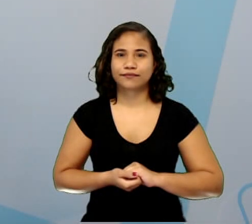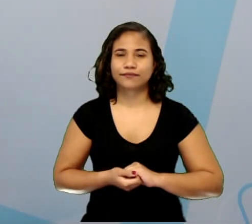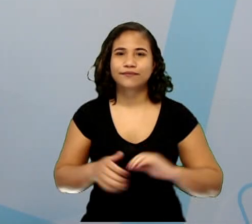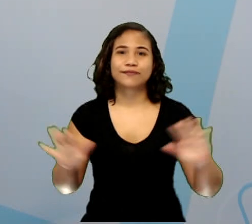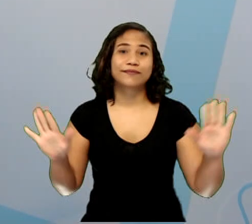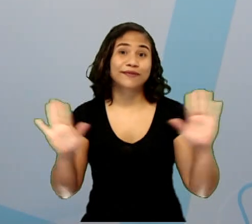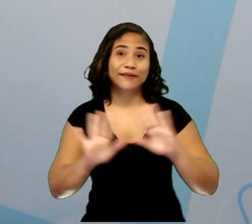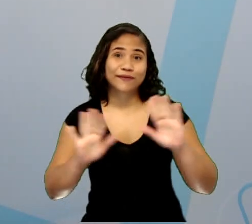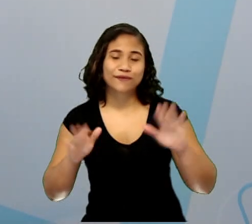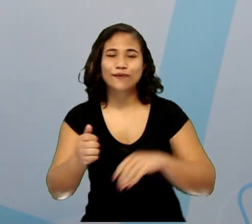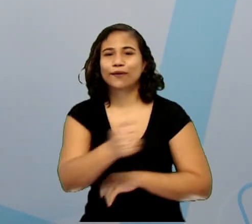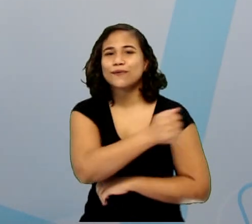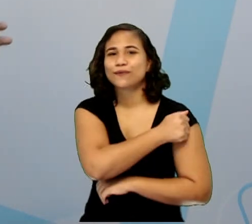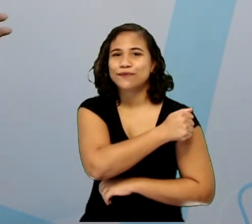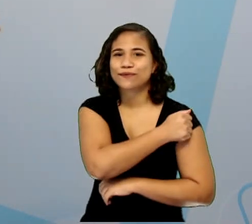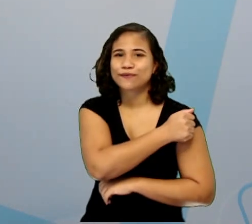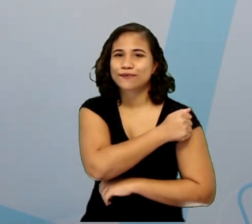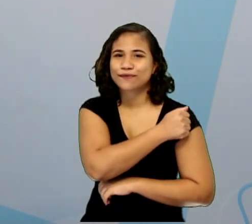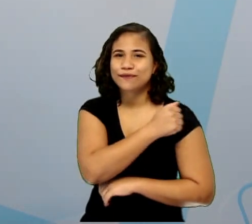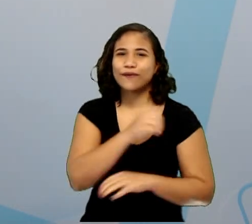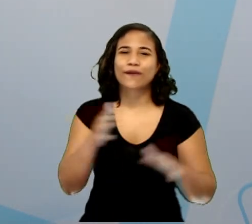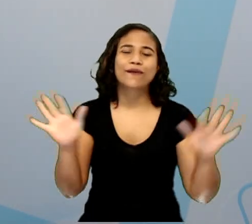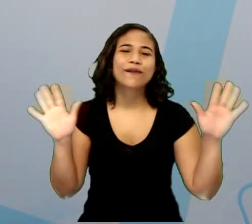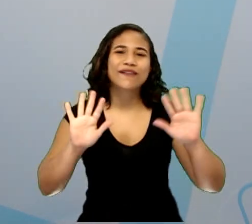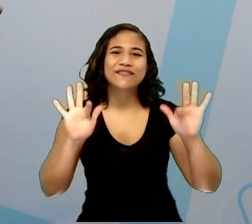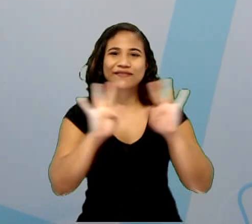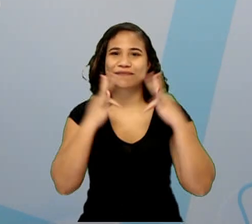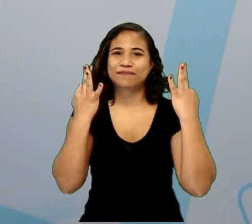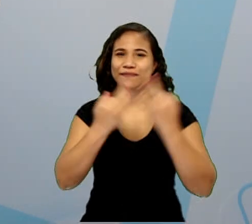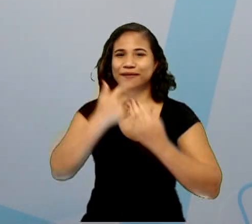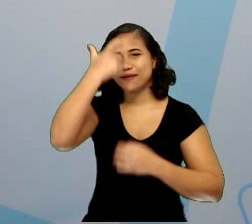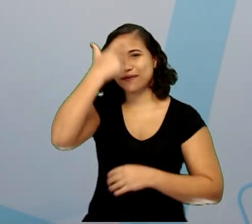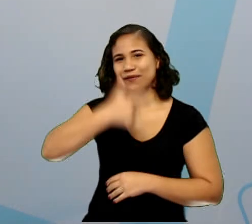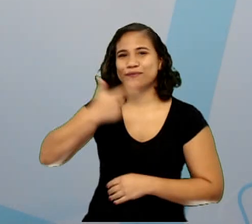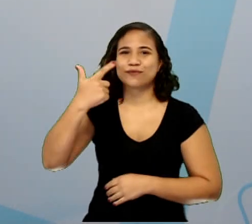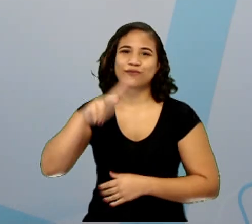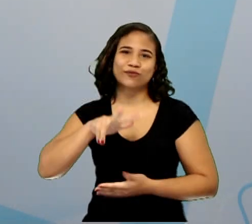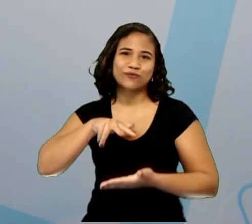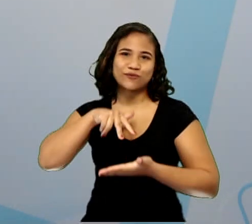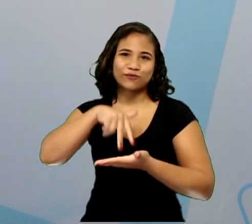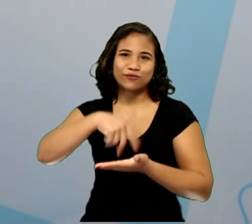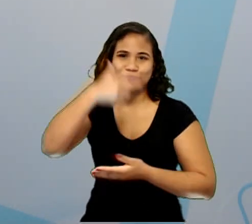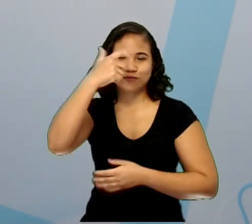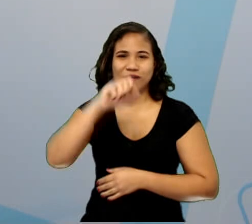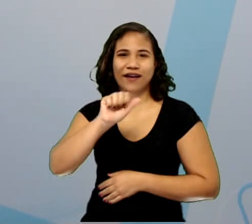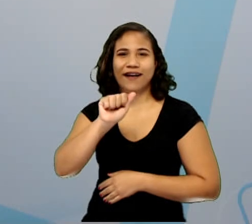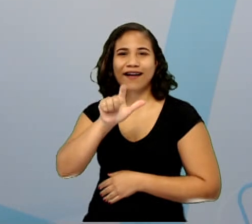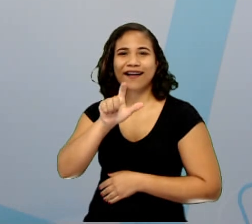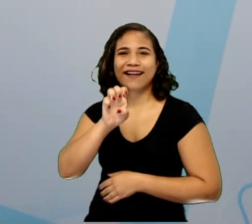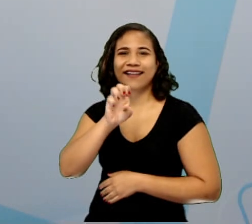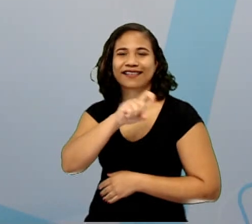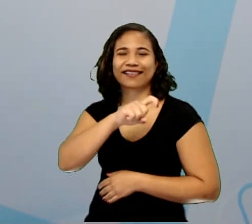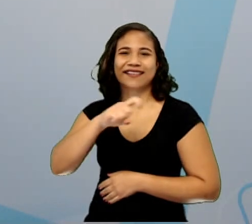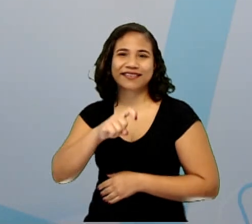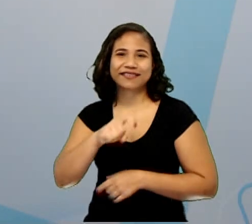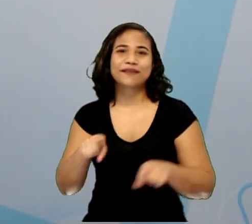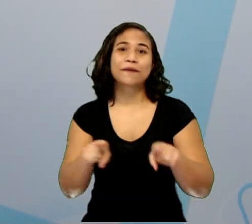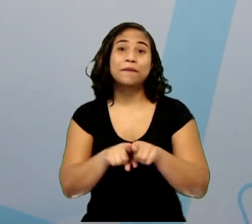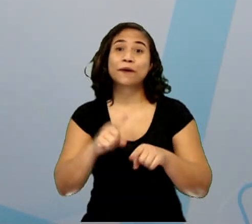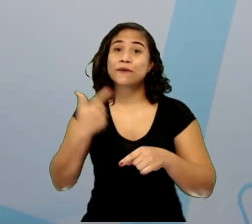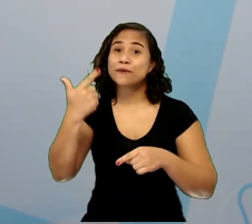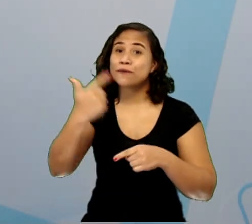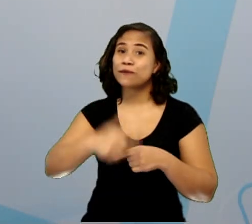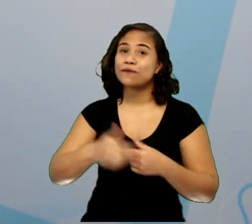Olá alunos, olá familiares, olha eu aqui novamente, professor Alex, para mais uma